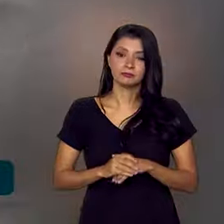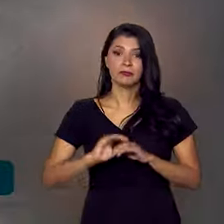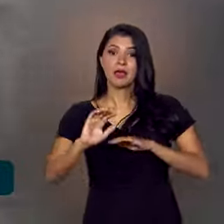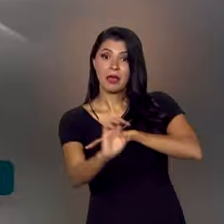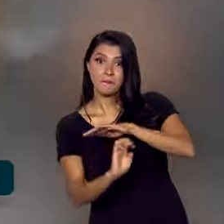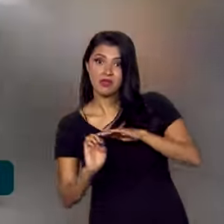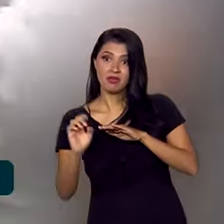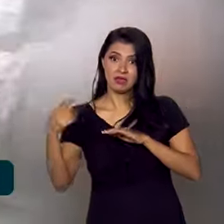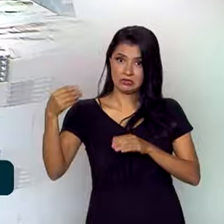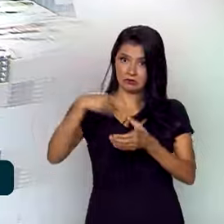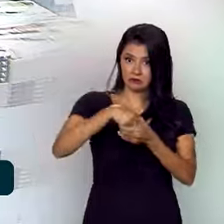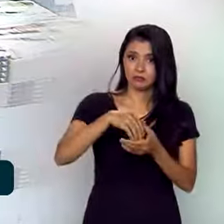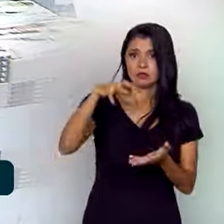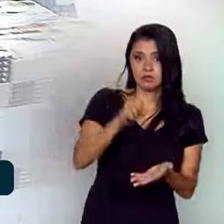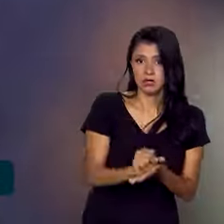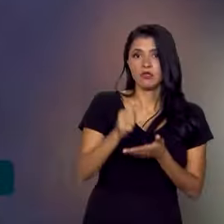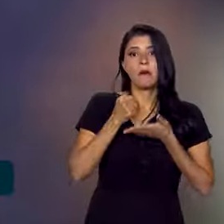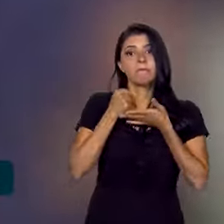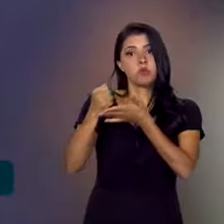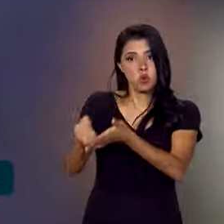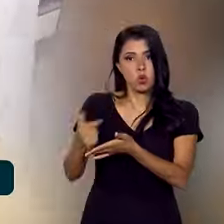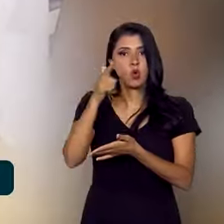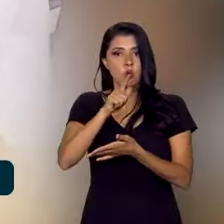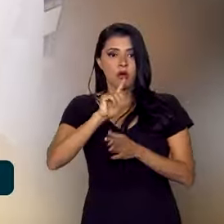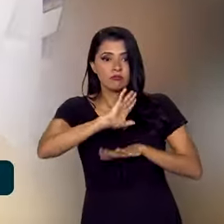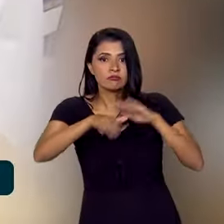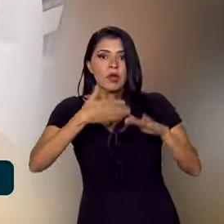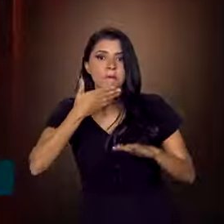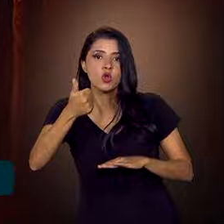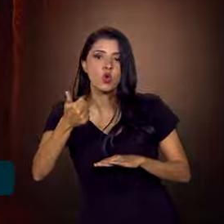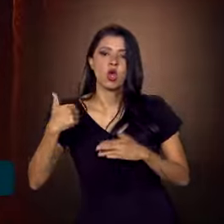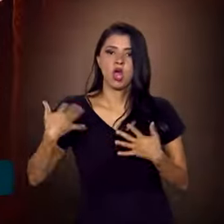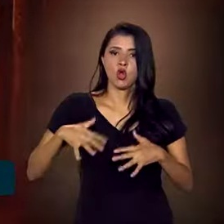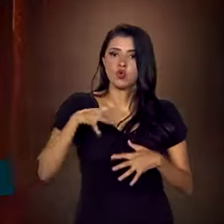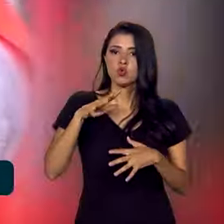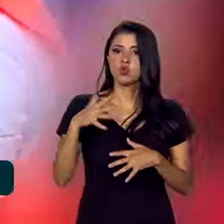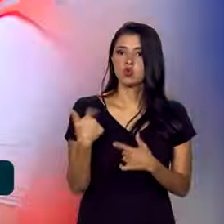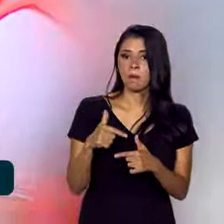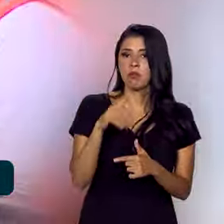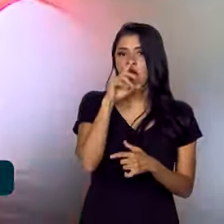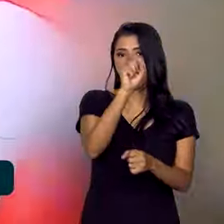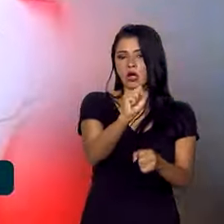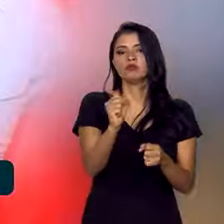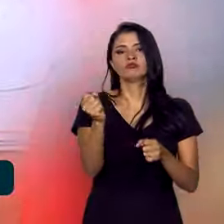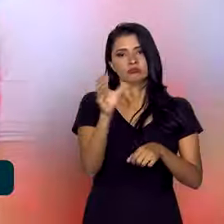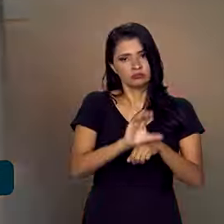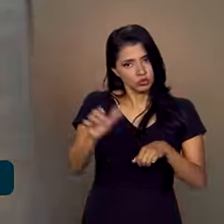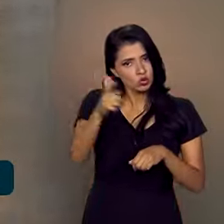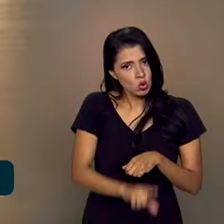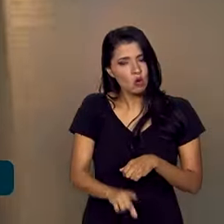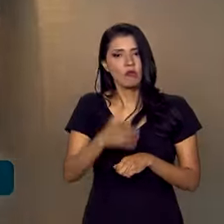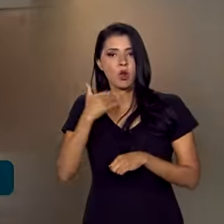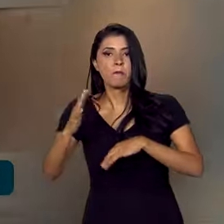atendidas vão ter apoio para o aperfeiçoamento da força de trabalho, requalificação, melhores práticas